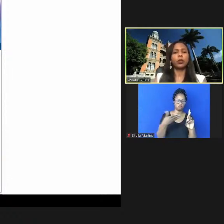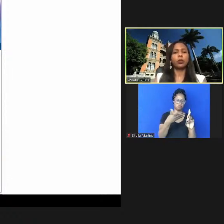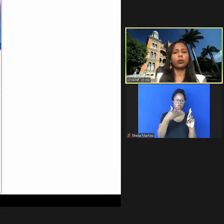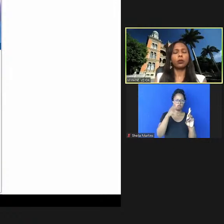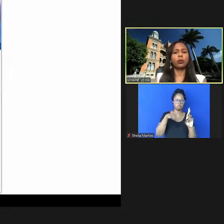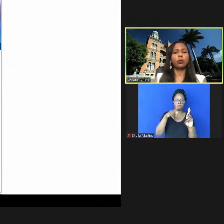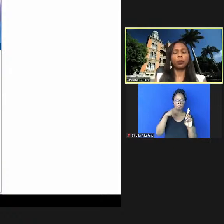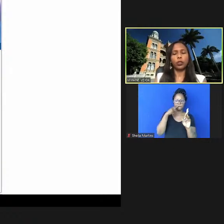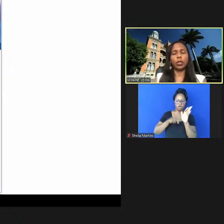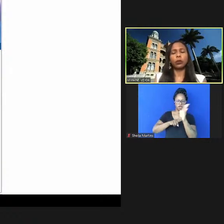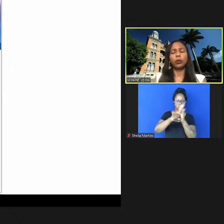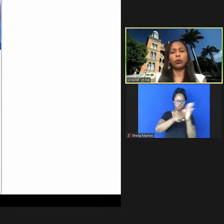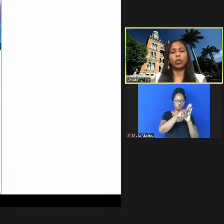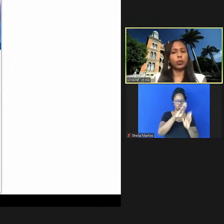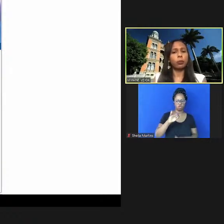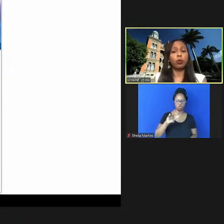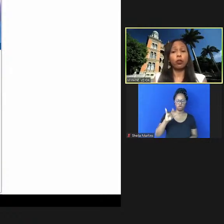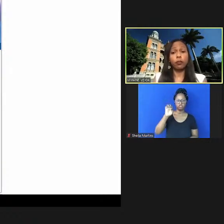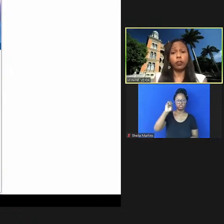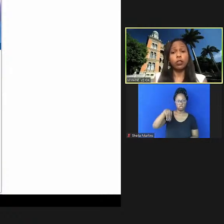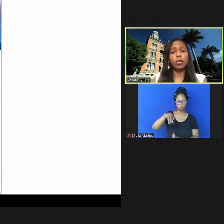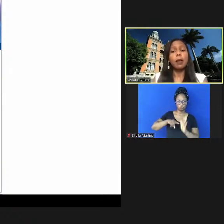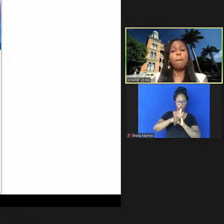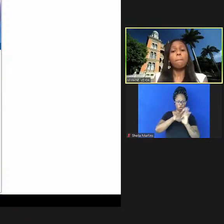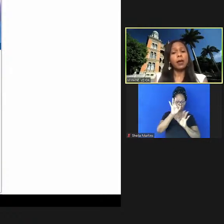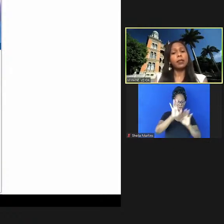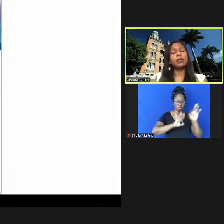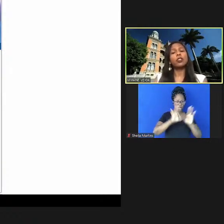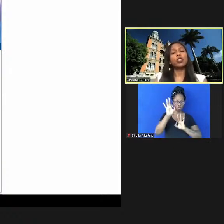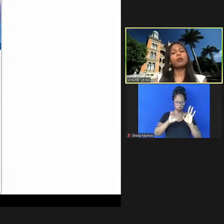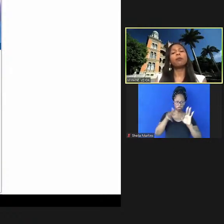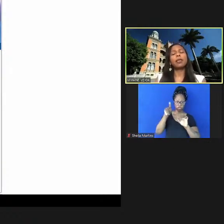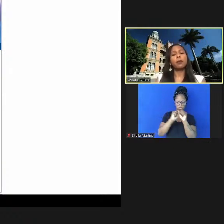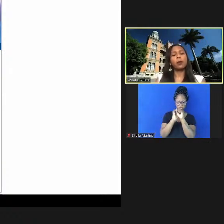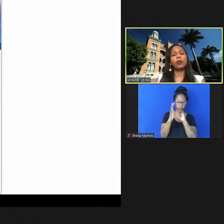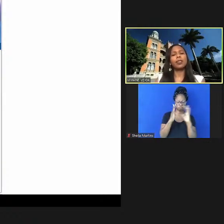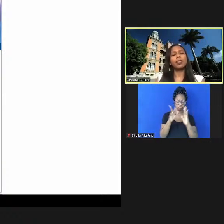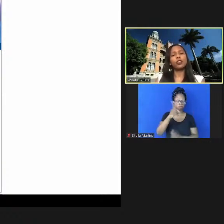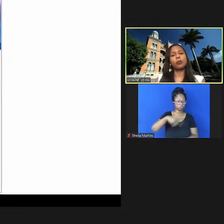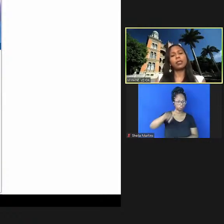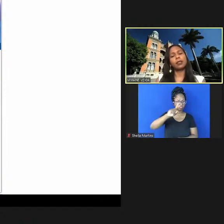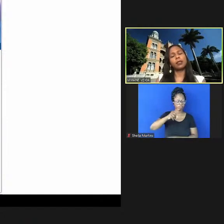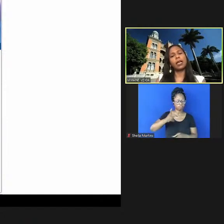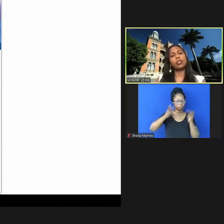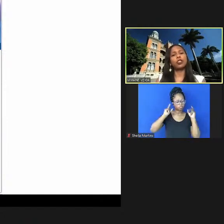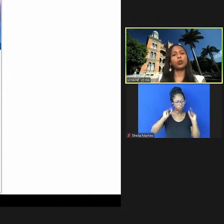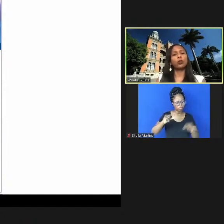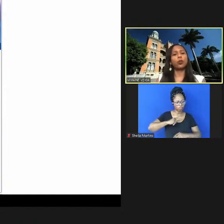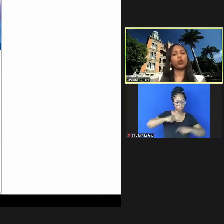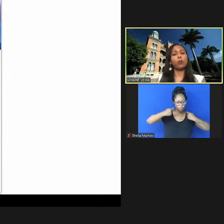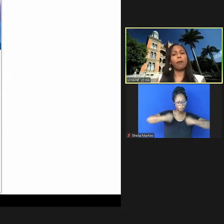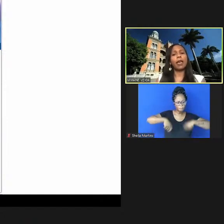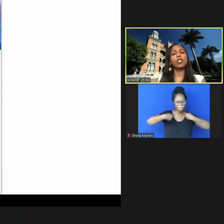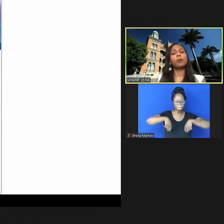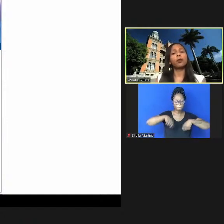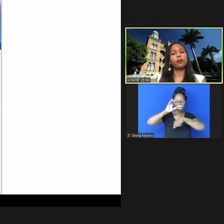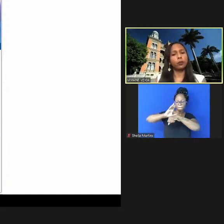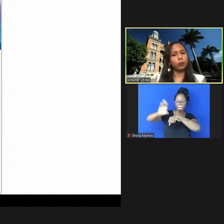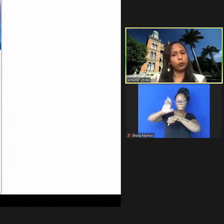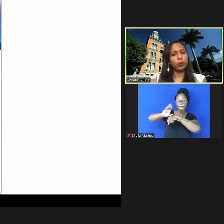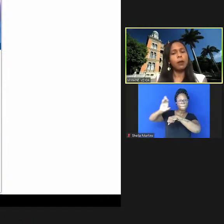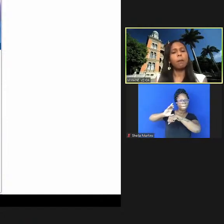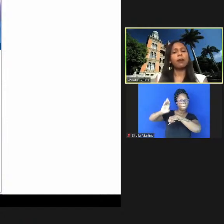no projeto do boletim Bíblia Covid mas a gente percebeu que existe uma necessidade de um curso mais